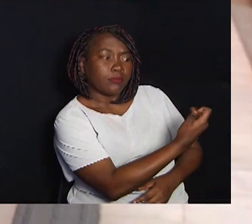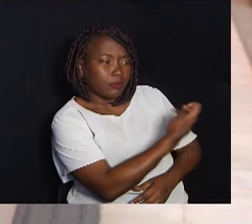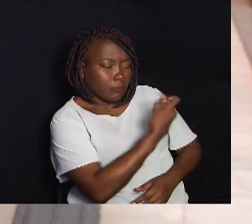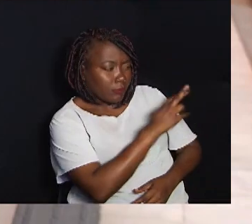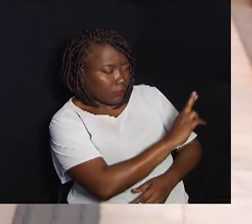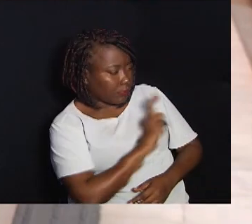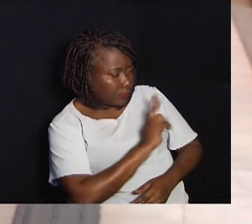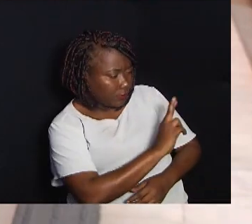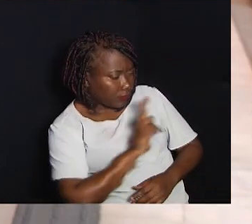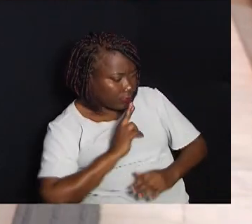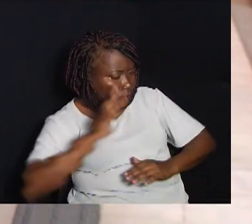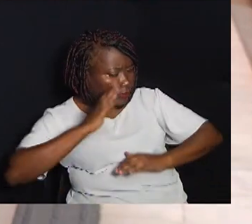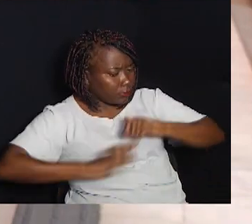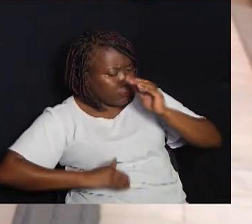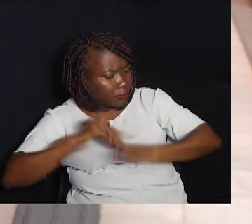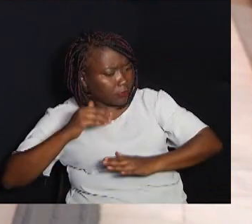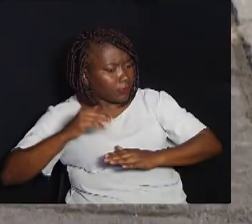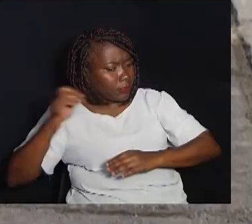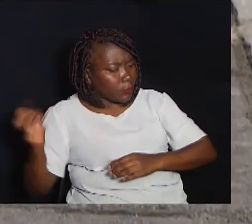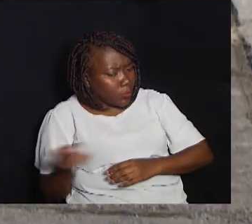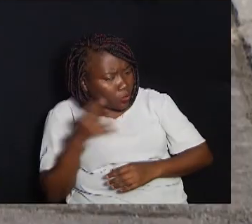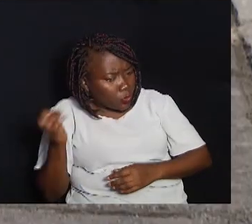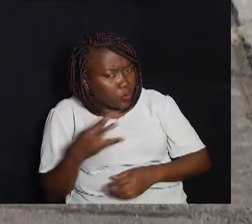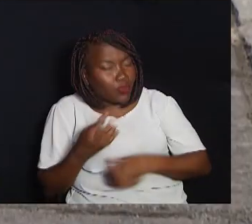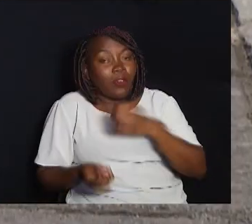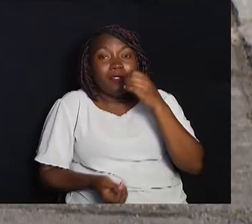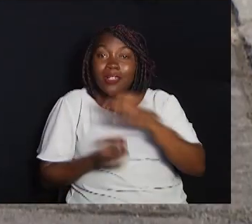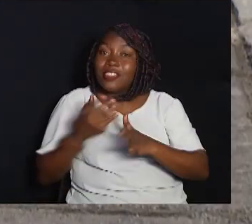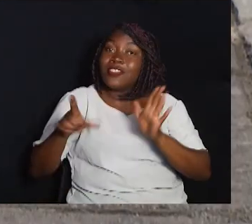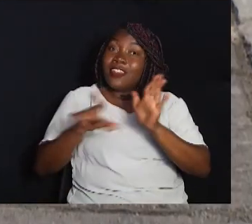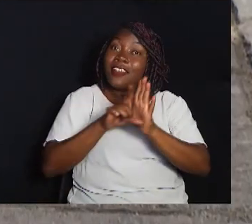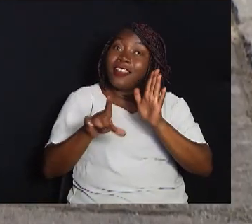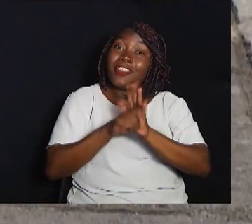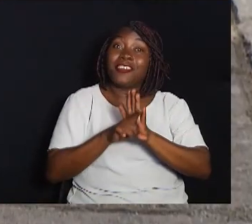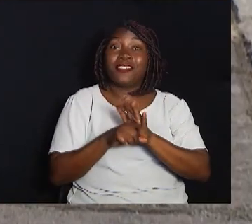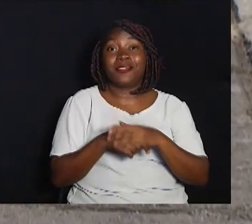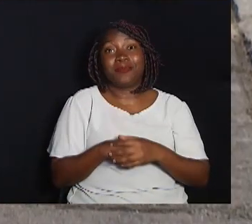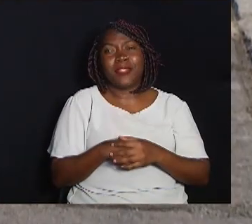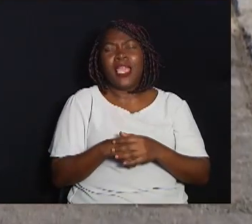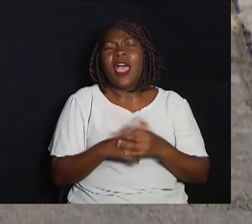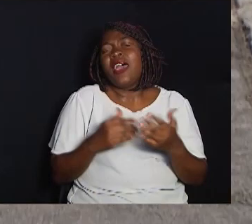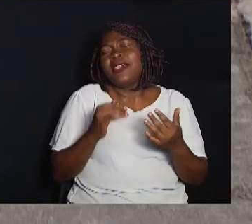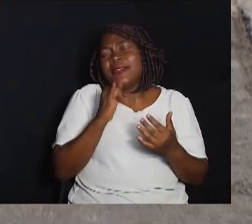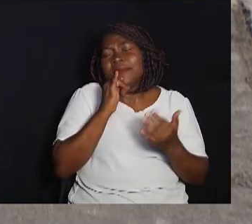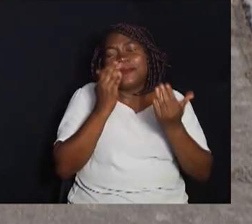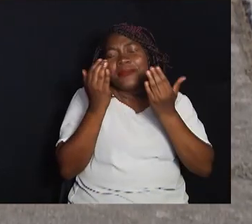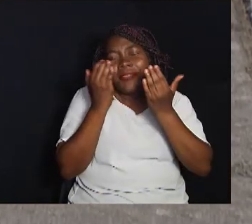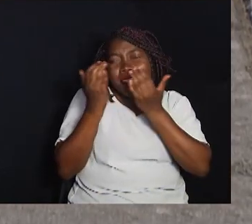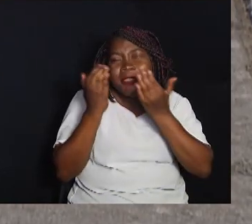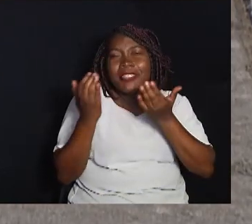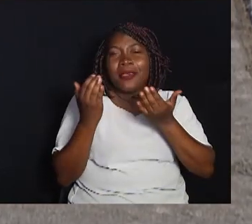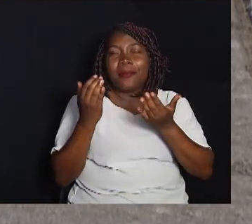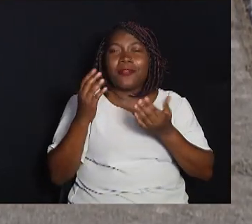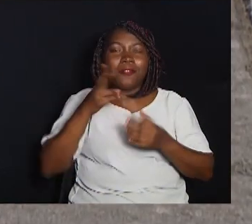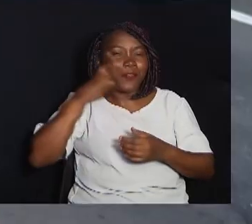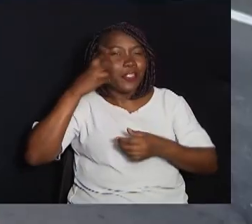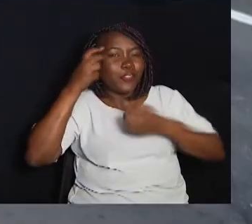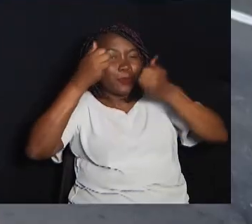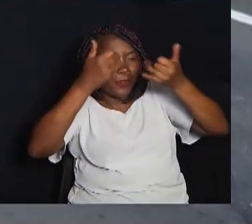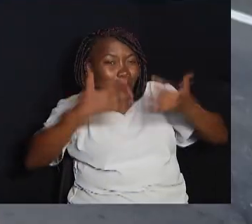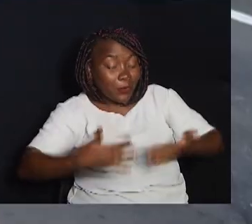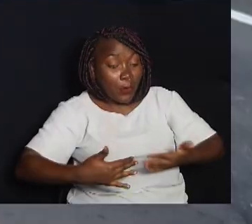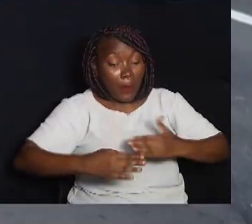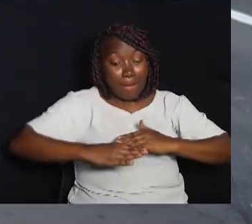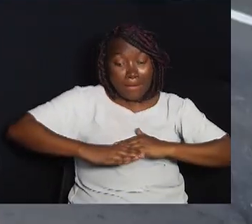aprimorar ou criar novas leis Alguns exemplos foram mencionados pelo vereador Os pisos táteis,